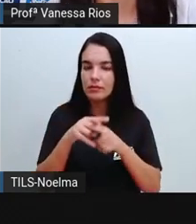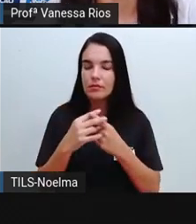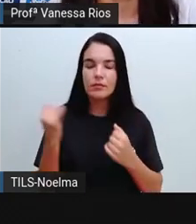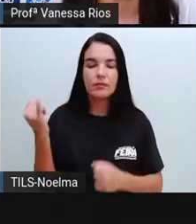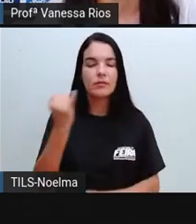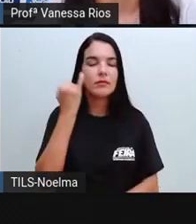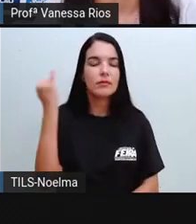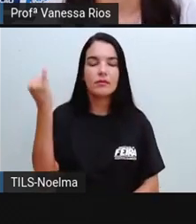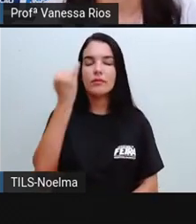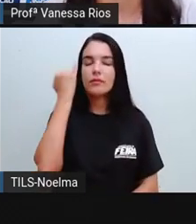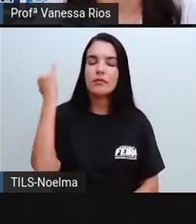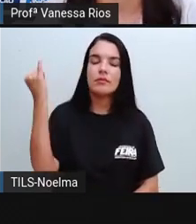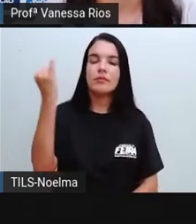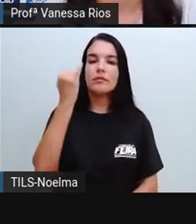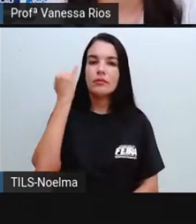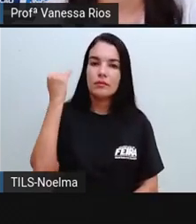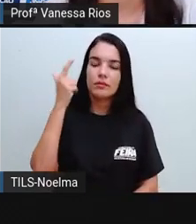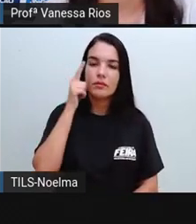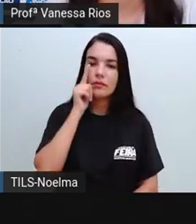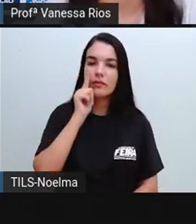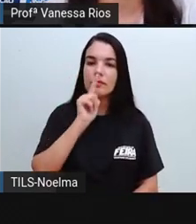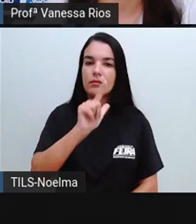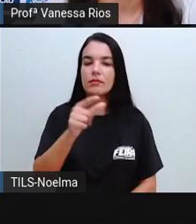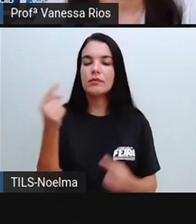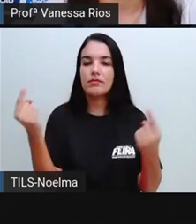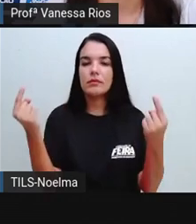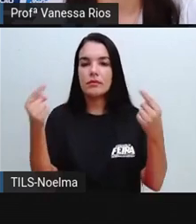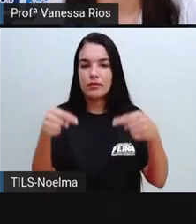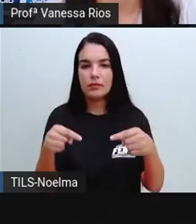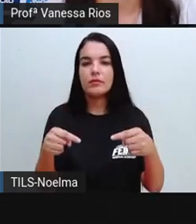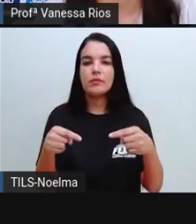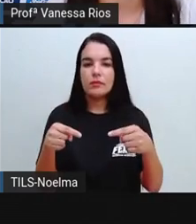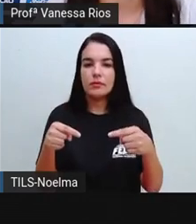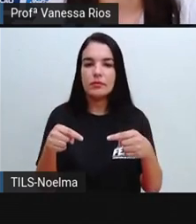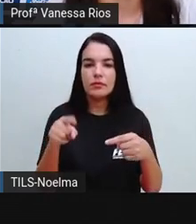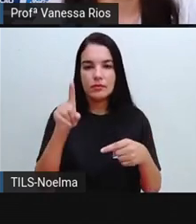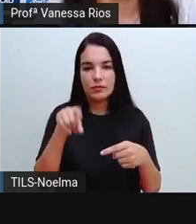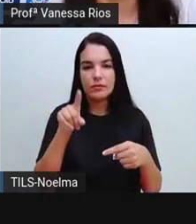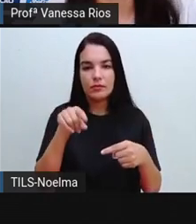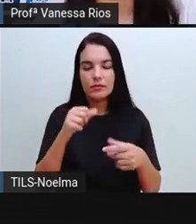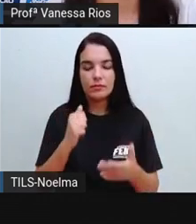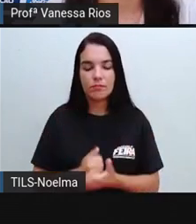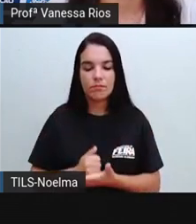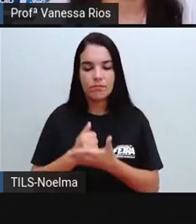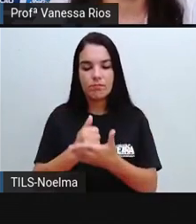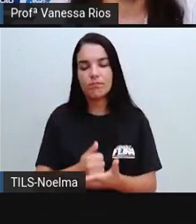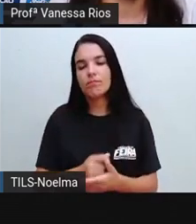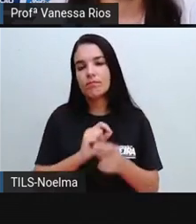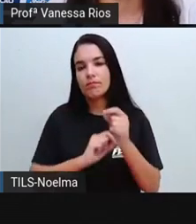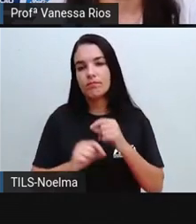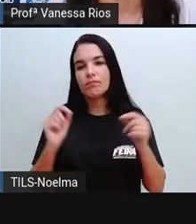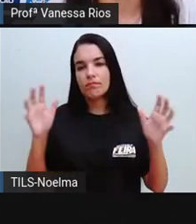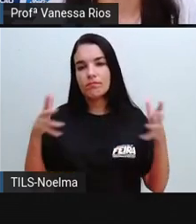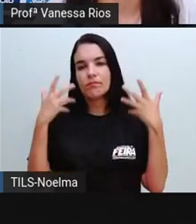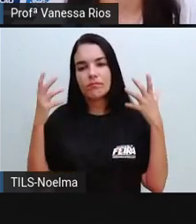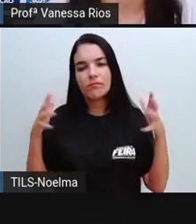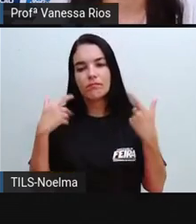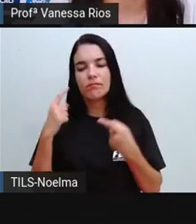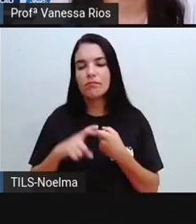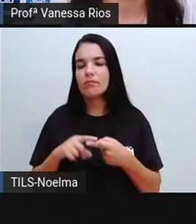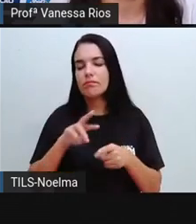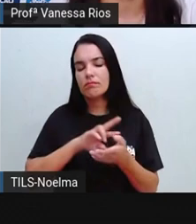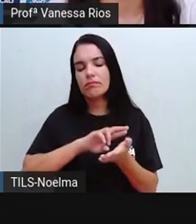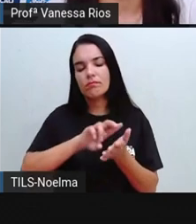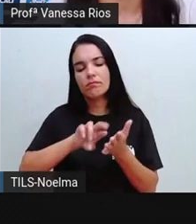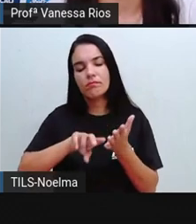importante para vencer os desafios que estão sendo impostos por diversos fatores, por diversas